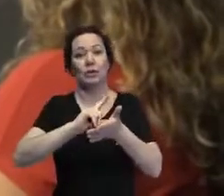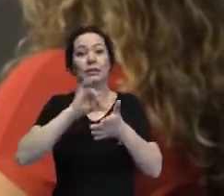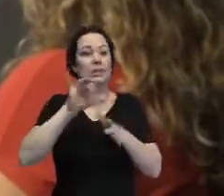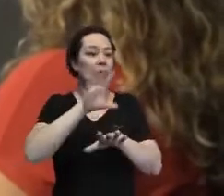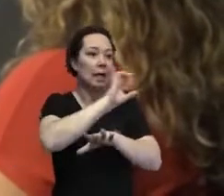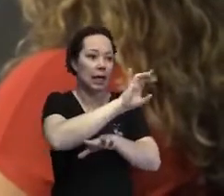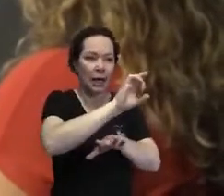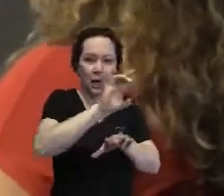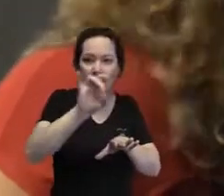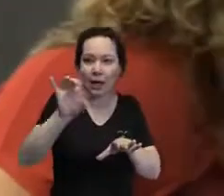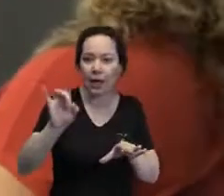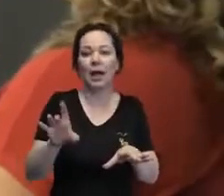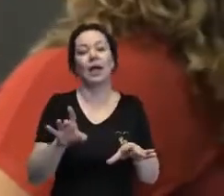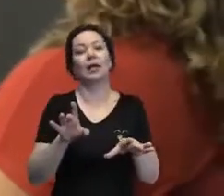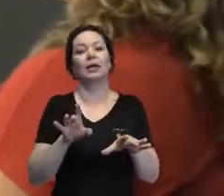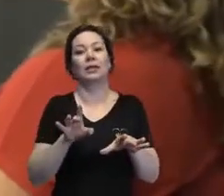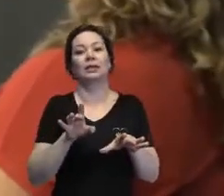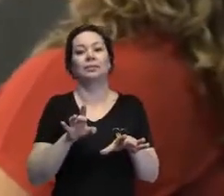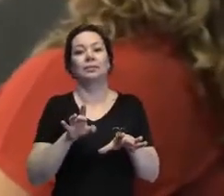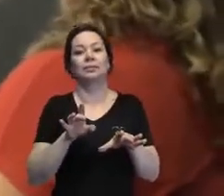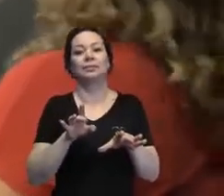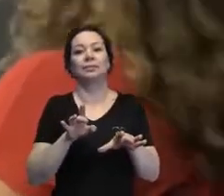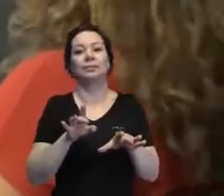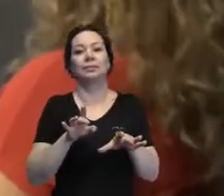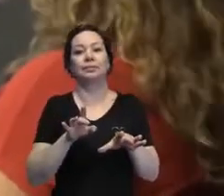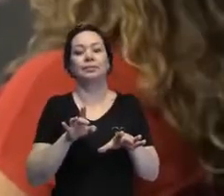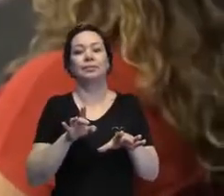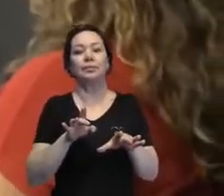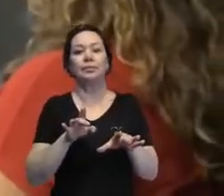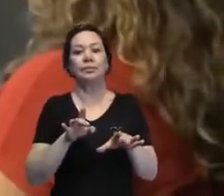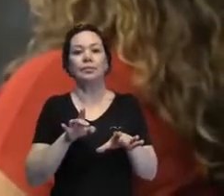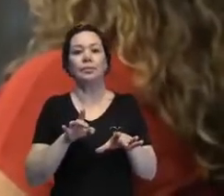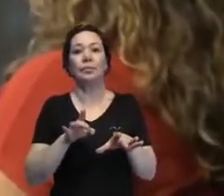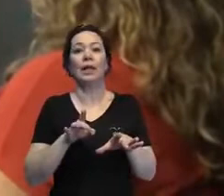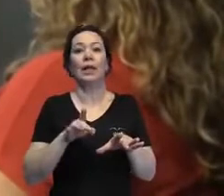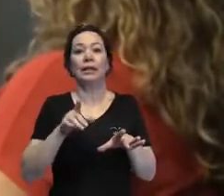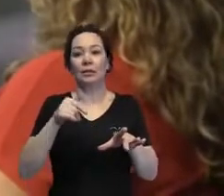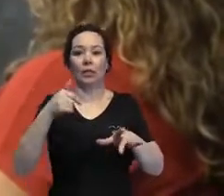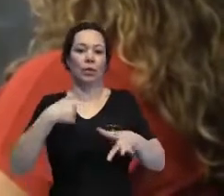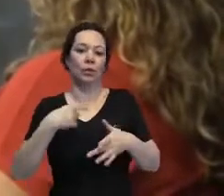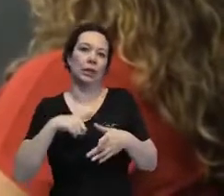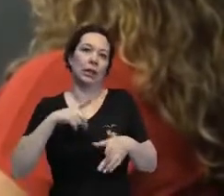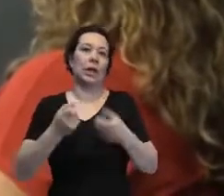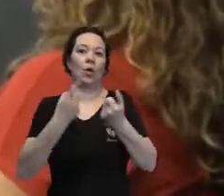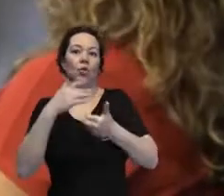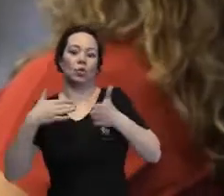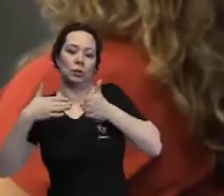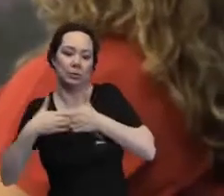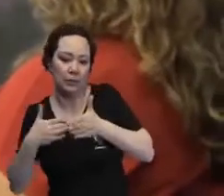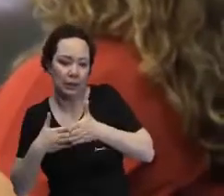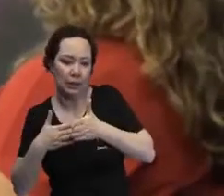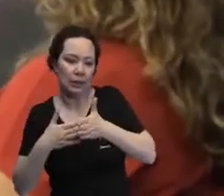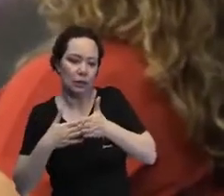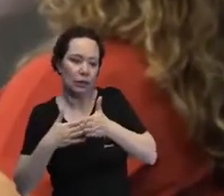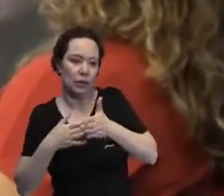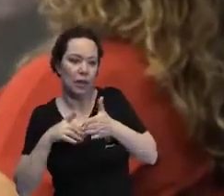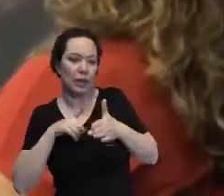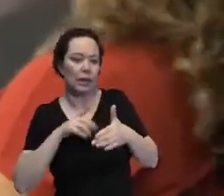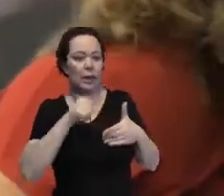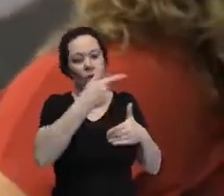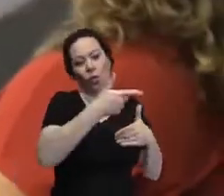pessoa a gente é privado de algumas coisas e tem privilégios sob outros